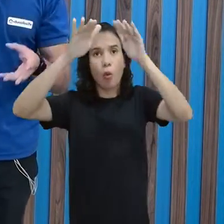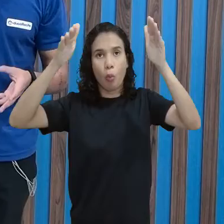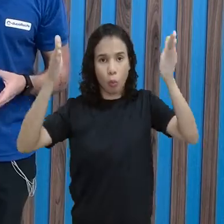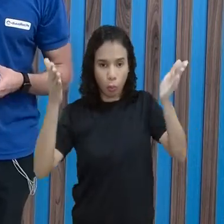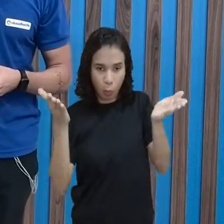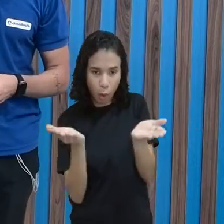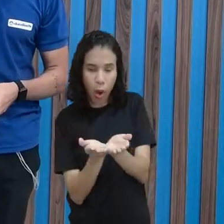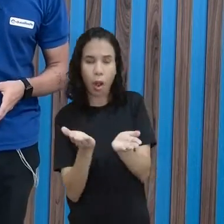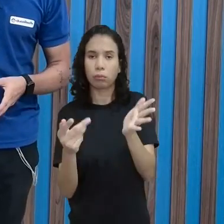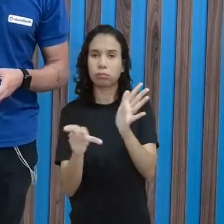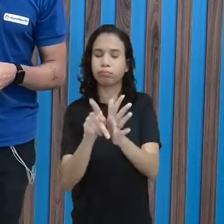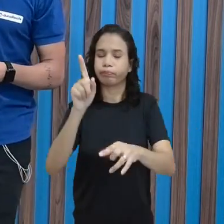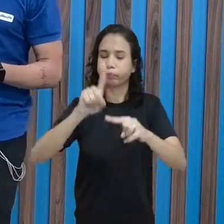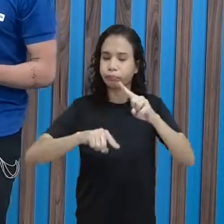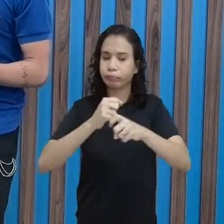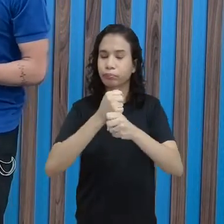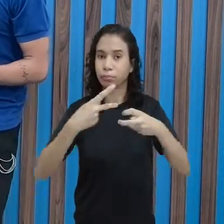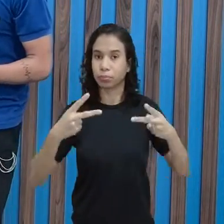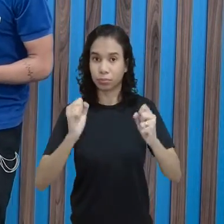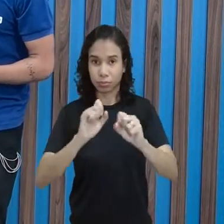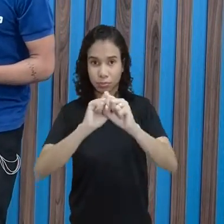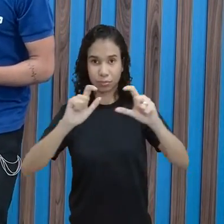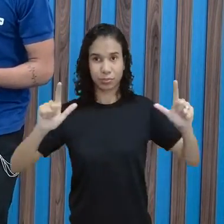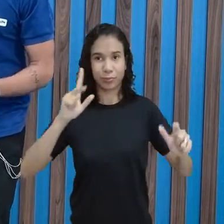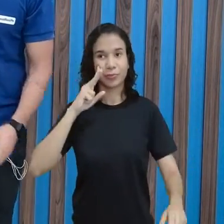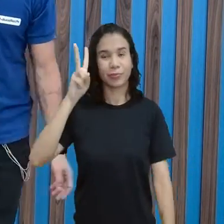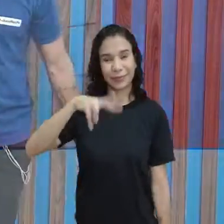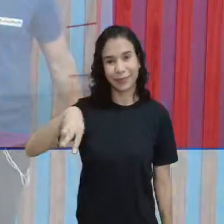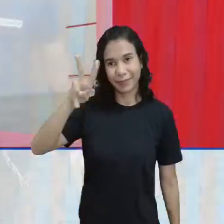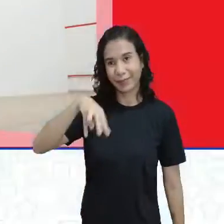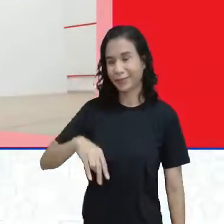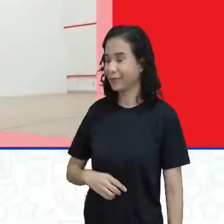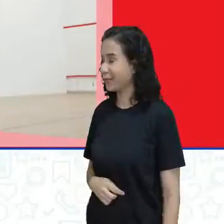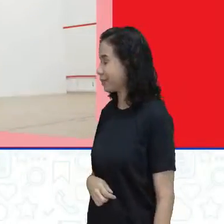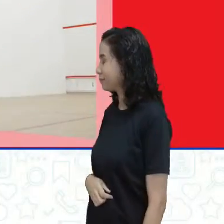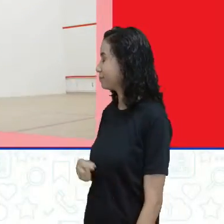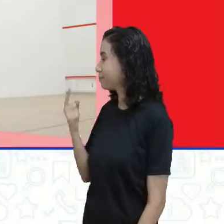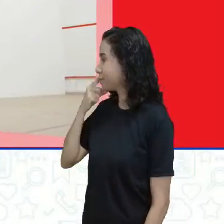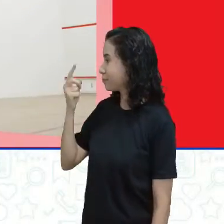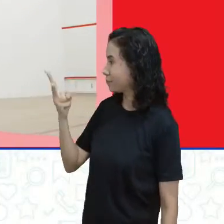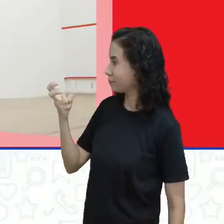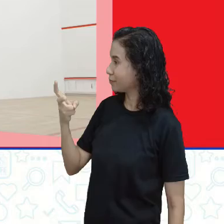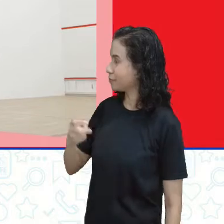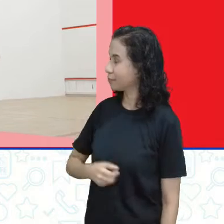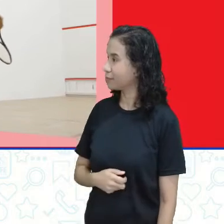material diferente. Então, pode colocar aí na tela, devinho, por favor, para vocês verem.